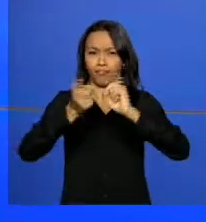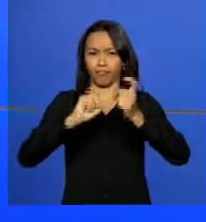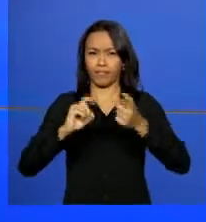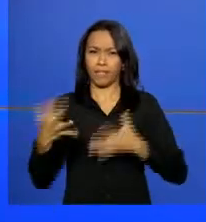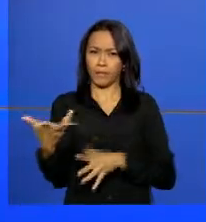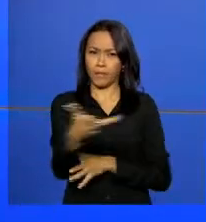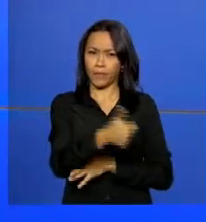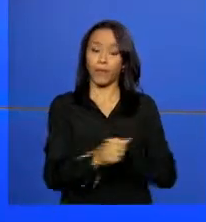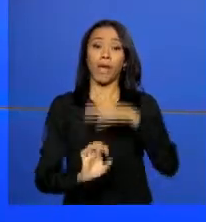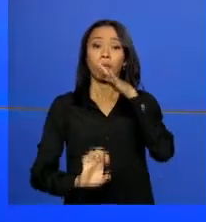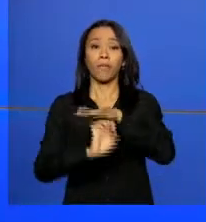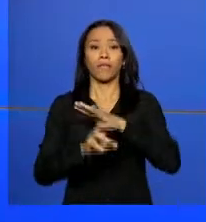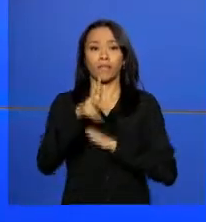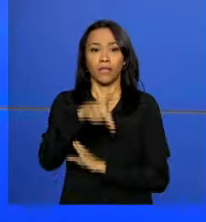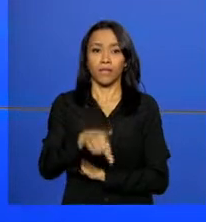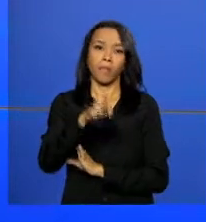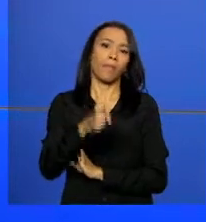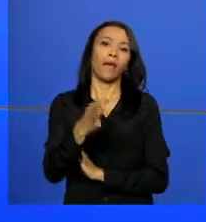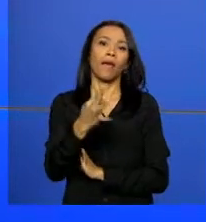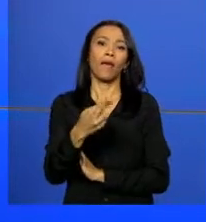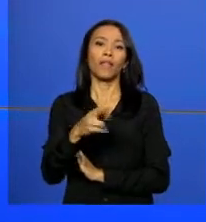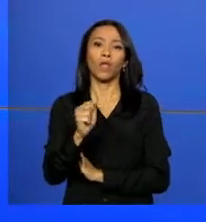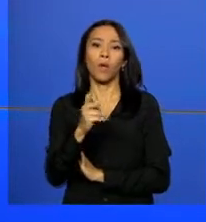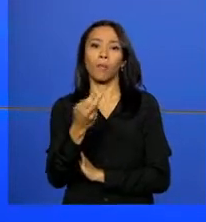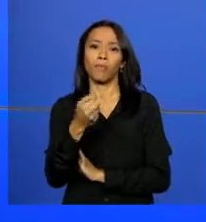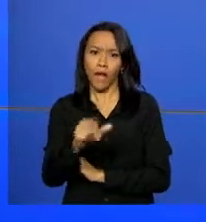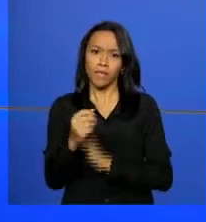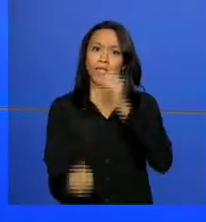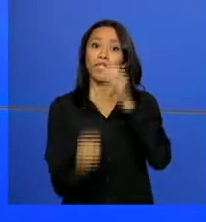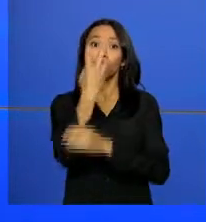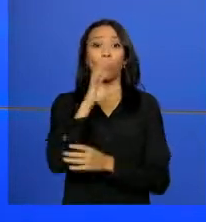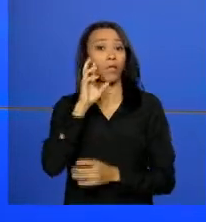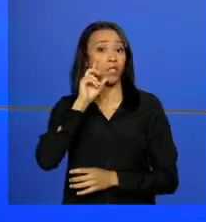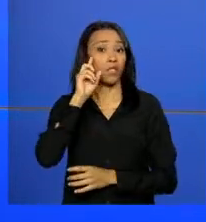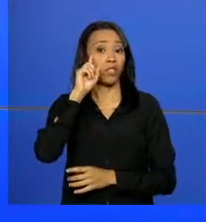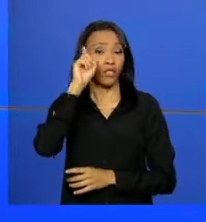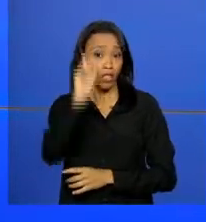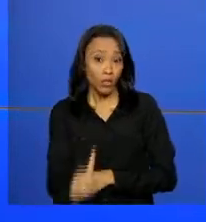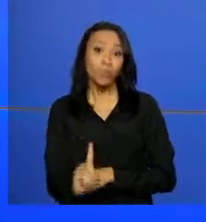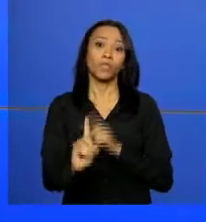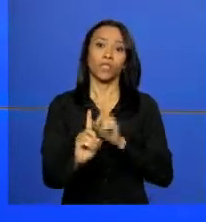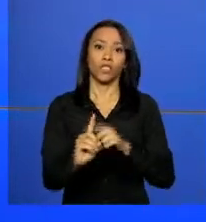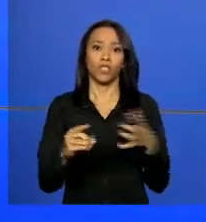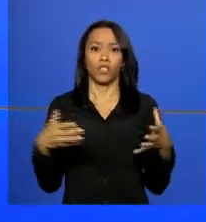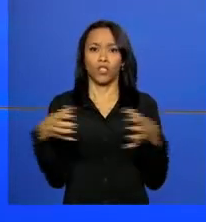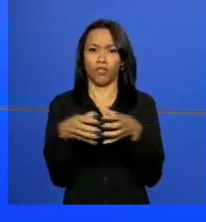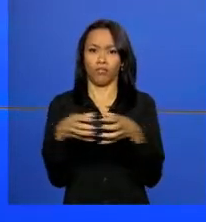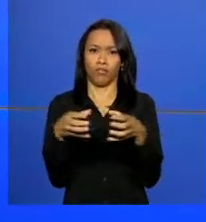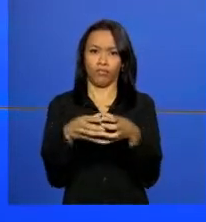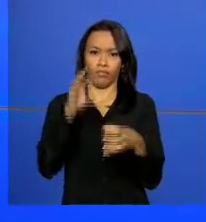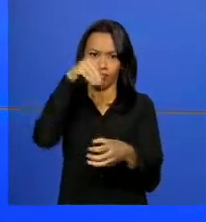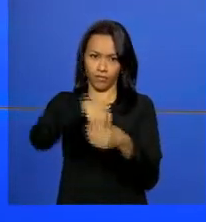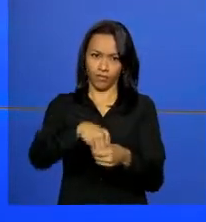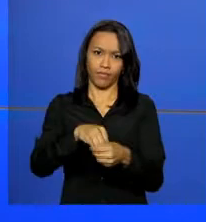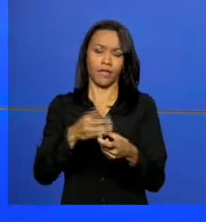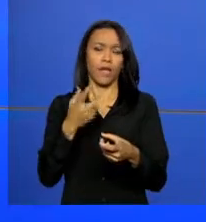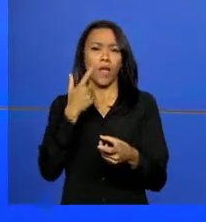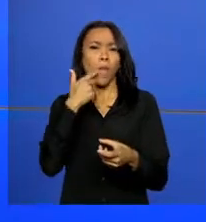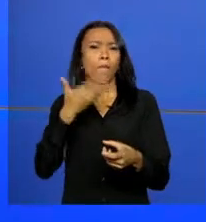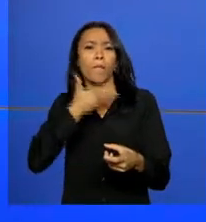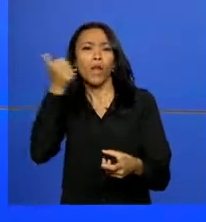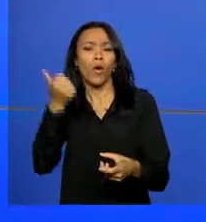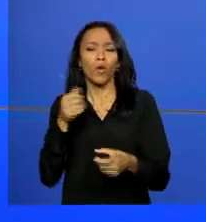a Petrobras criou no ano passado a Diretoria de Governança, Risco e Conformidade. A ideia é encontrar as melhores